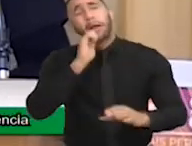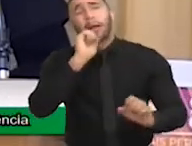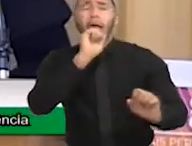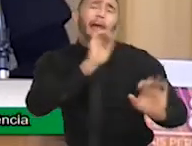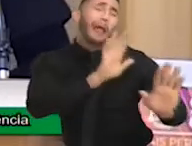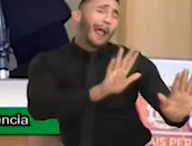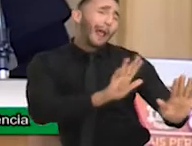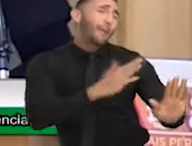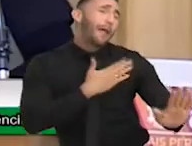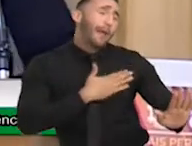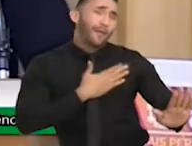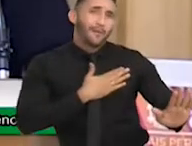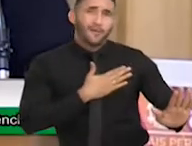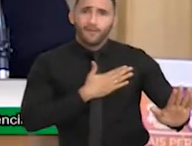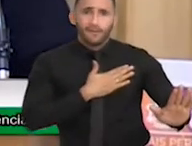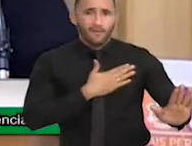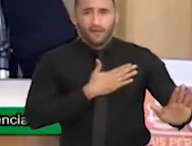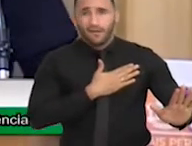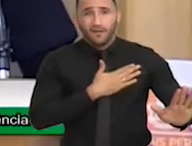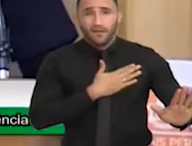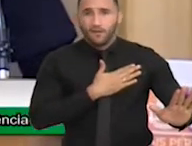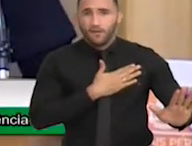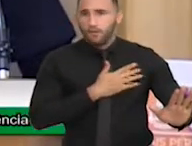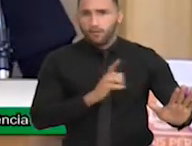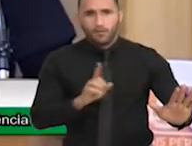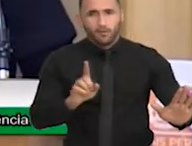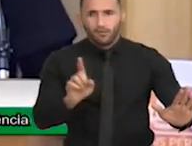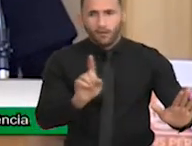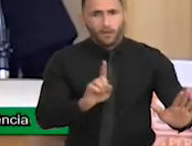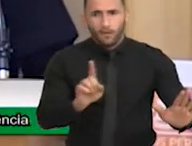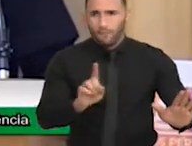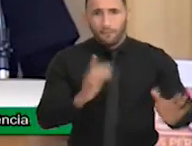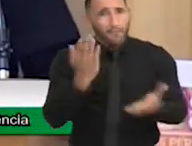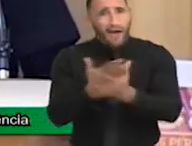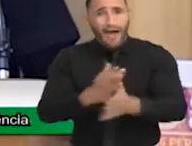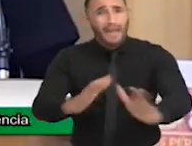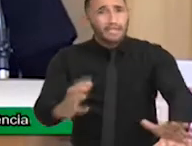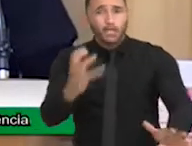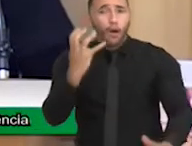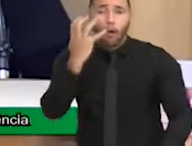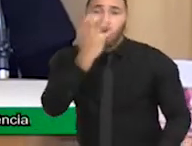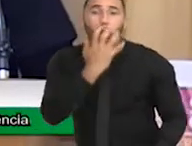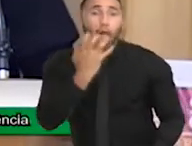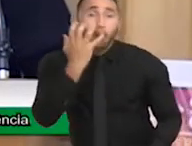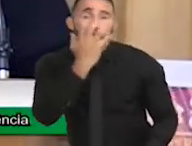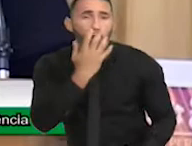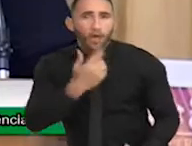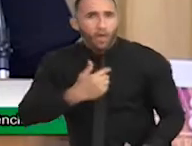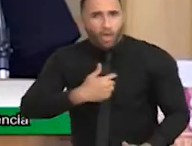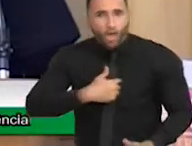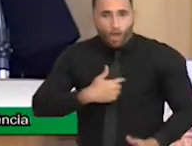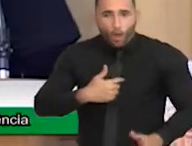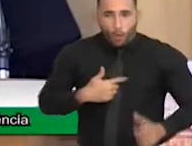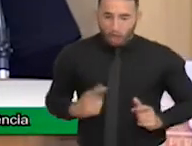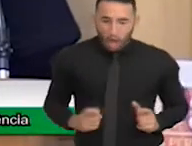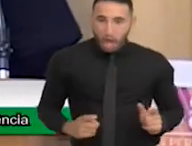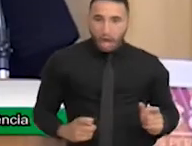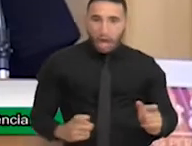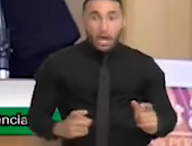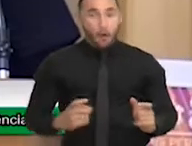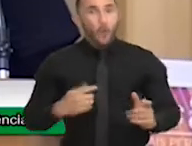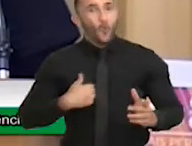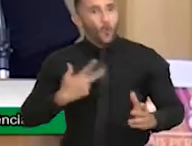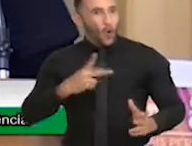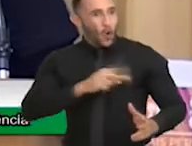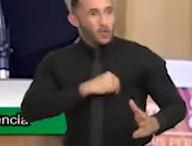Não romantizem as nossas vidas. Eu não sou uma guerreira e meu filho não